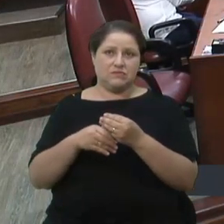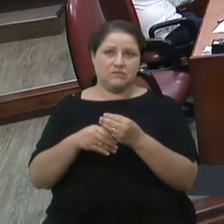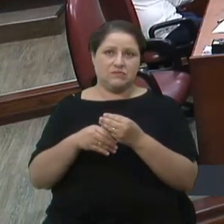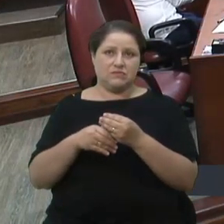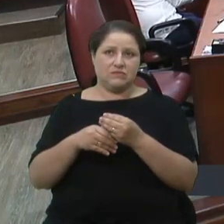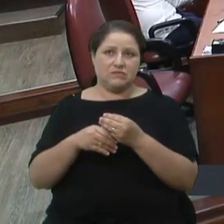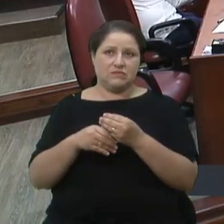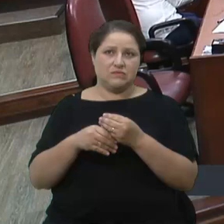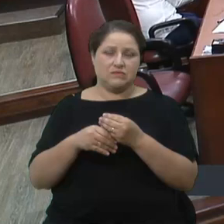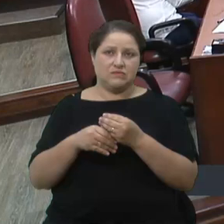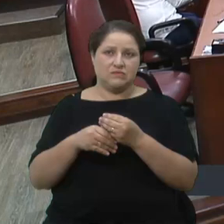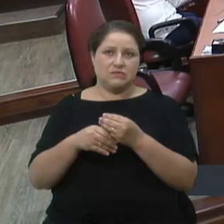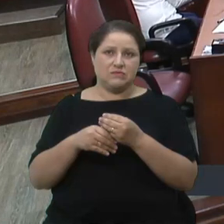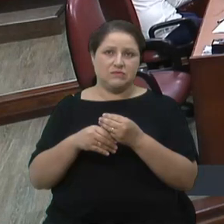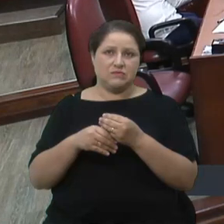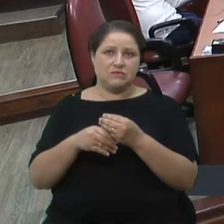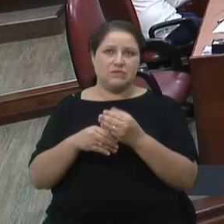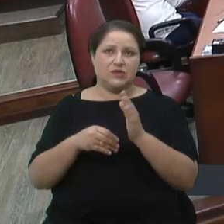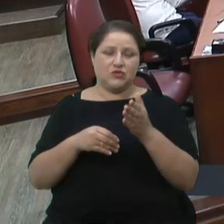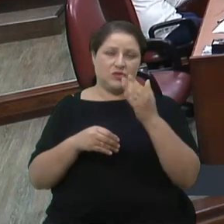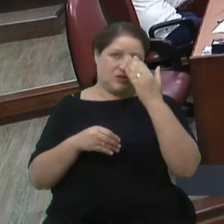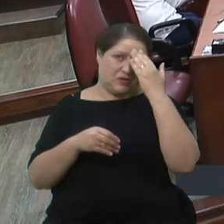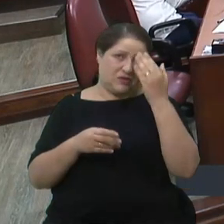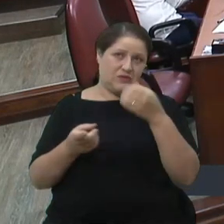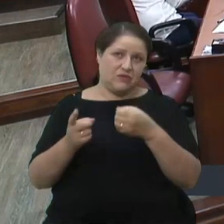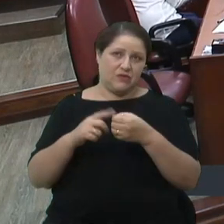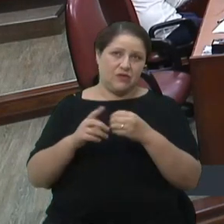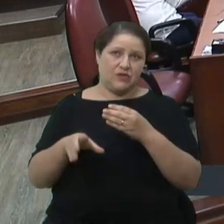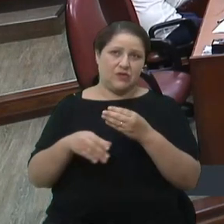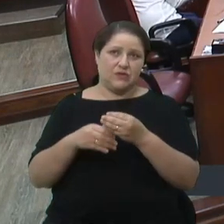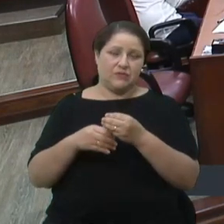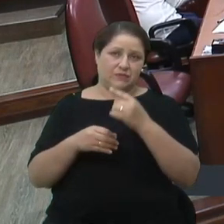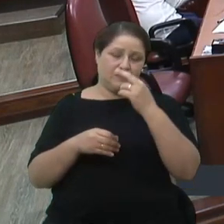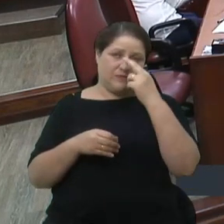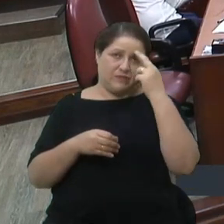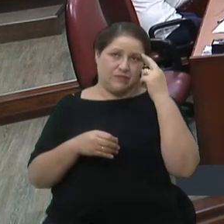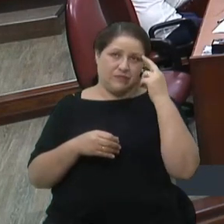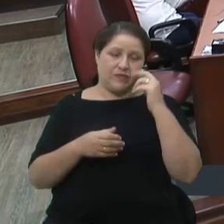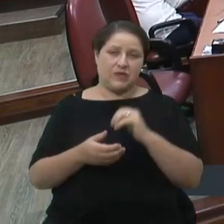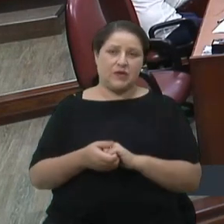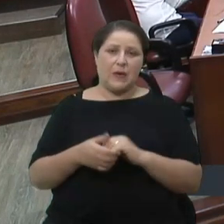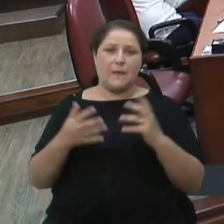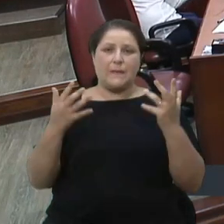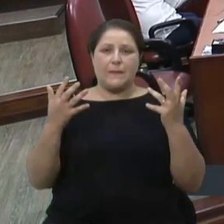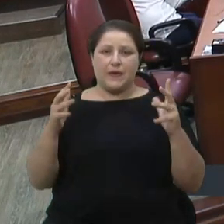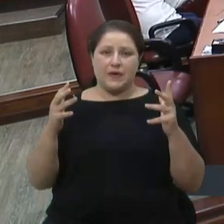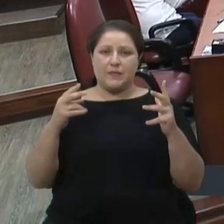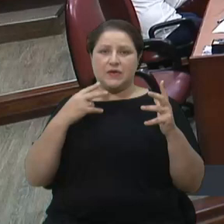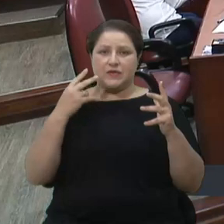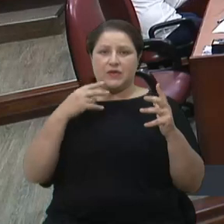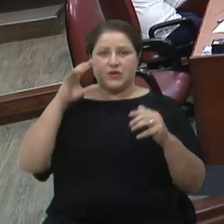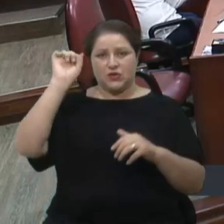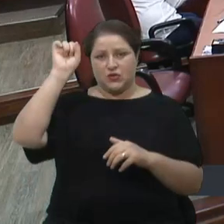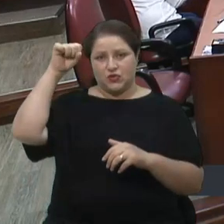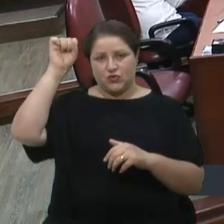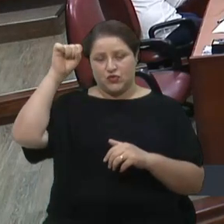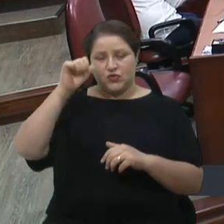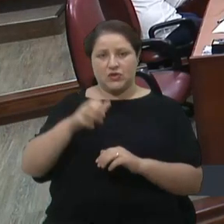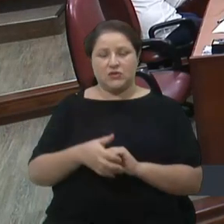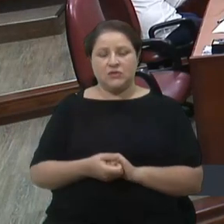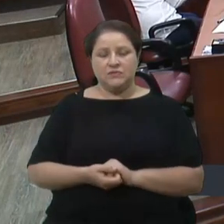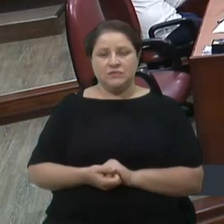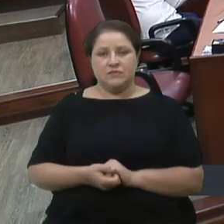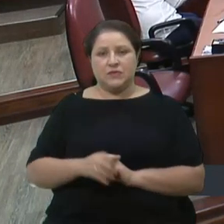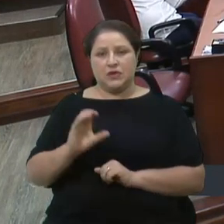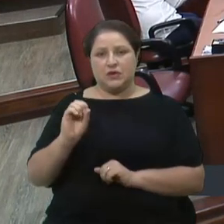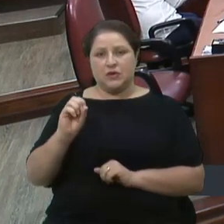Retornamos então, o senhor havia agradecido, mas, pois não, vamos ceder uma parte. Só quero parabenizar, vereador Xuxa, a ONG